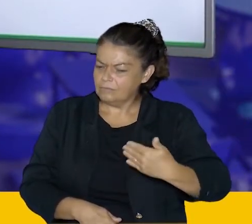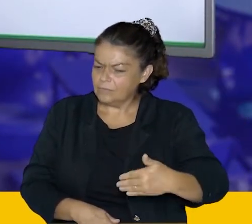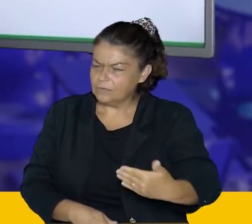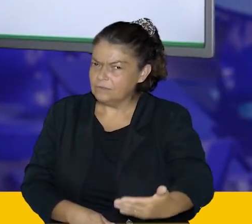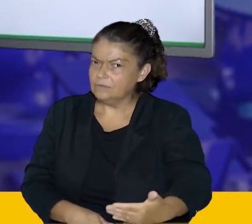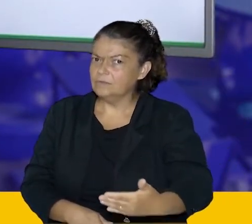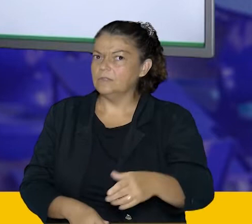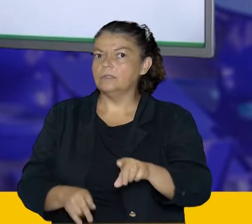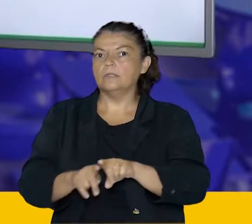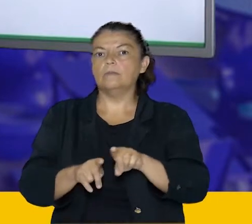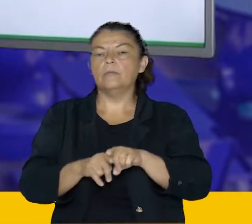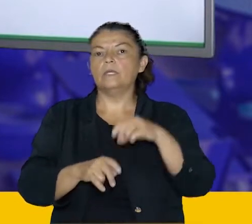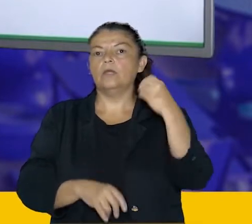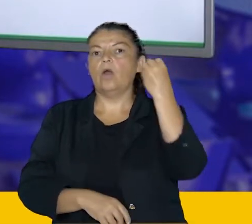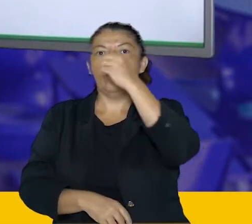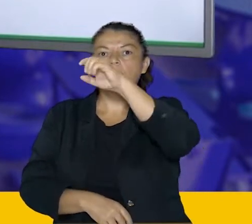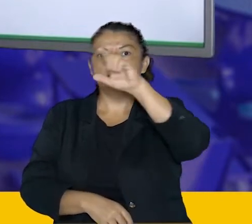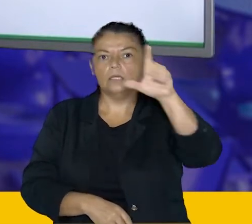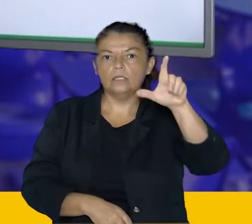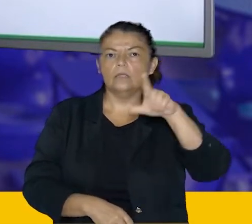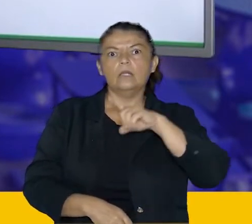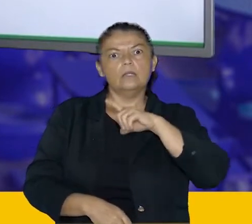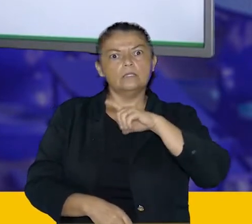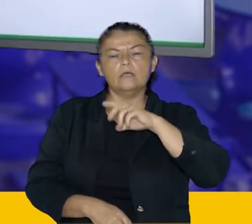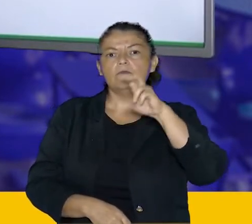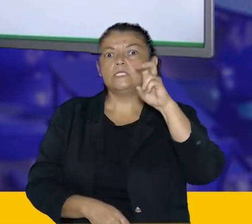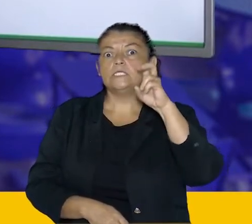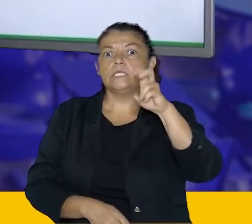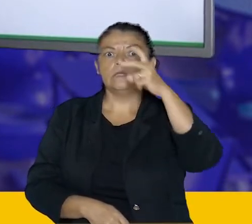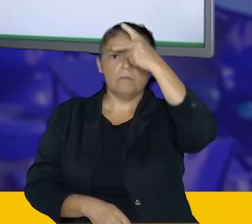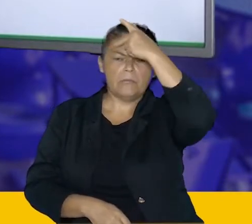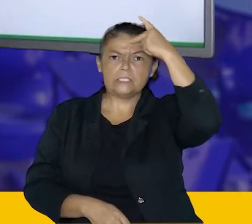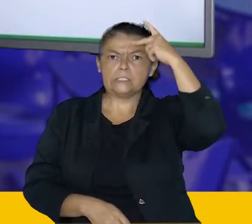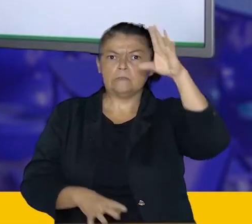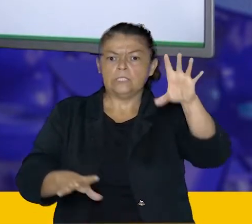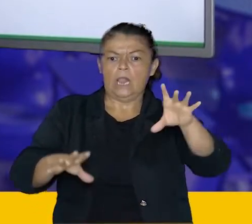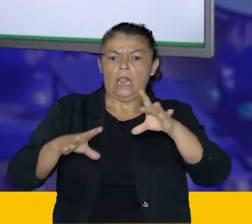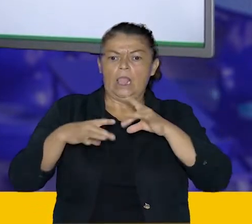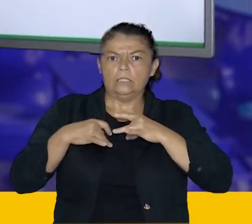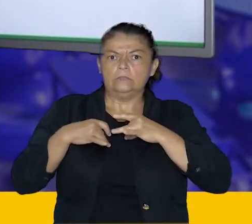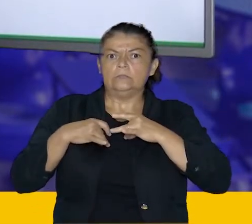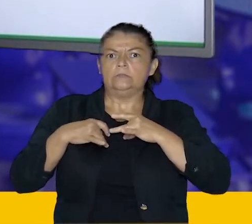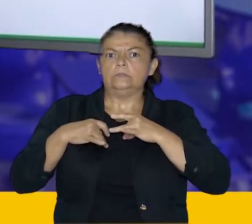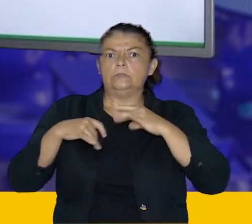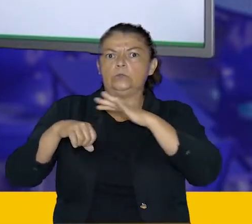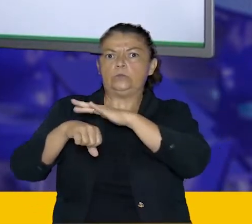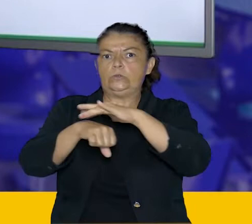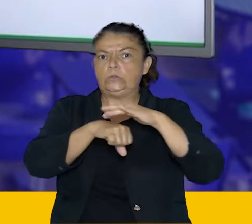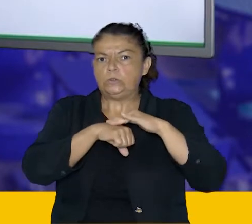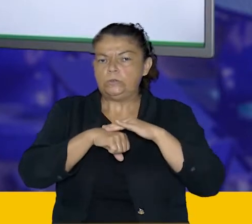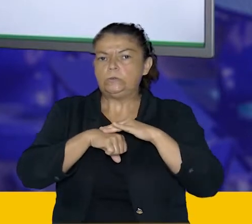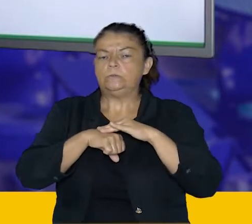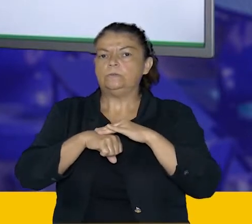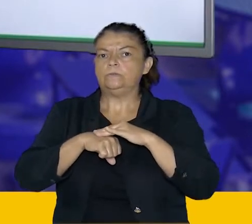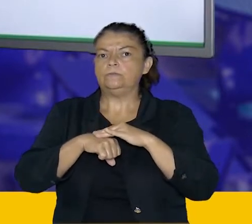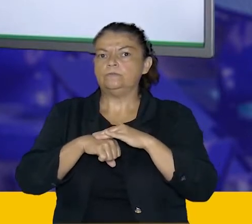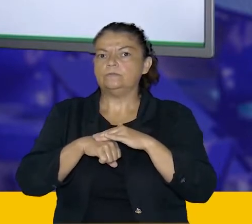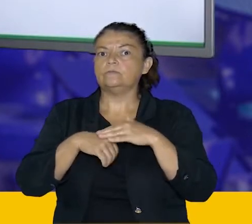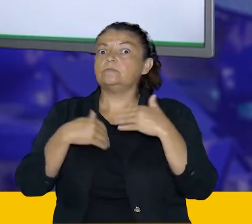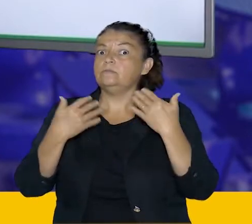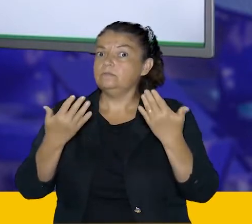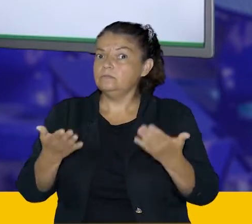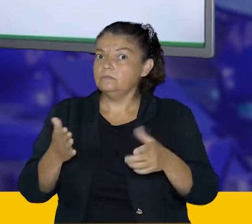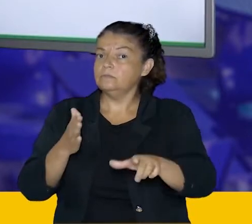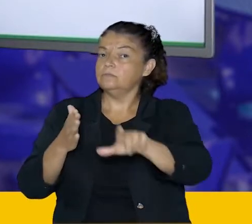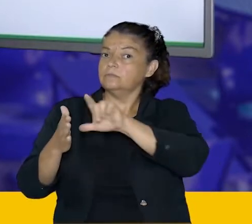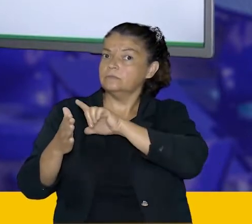Continuando. Em Olinda, foram cinco casos confirmados nessa data. Então a mesma relação, a mesma coisa. Como